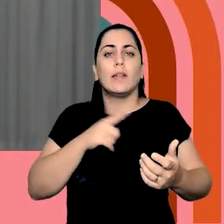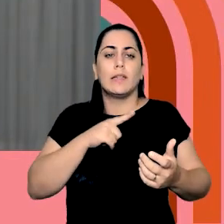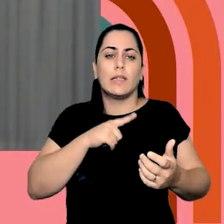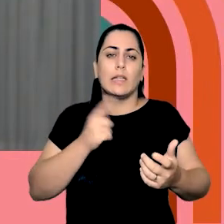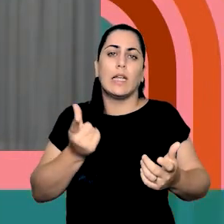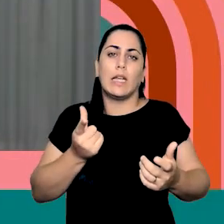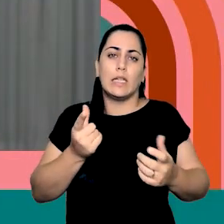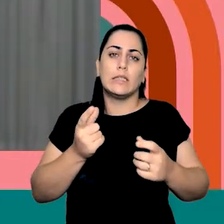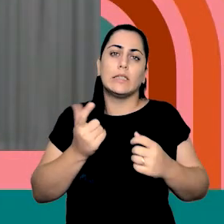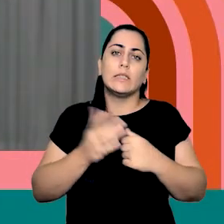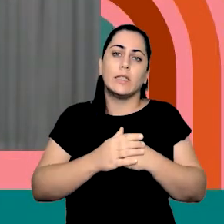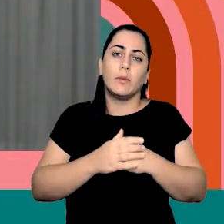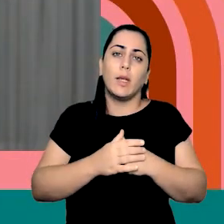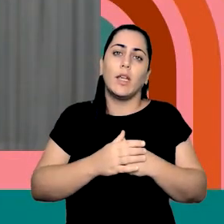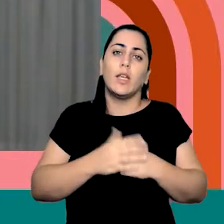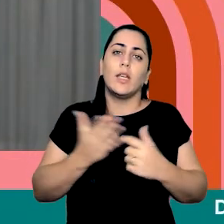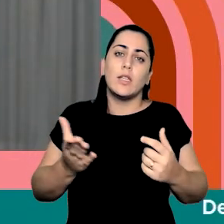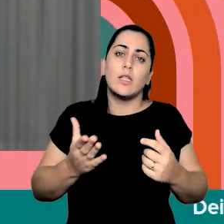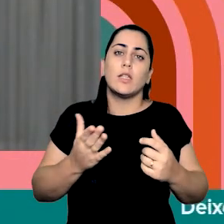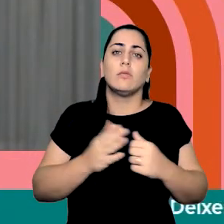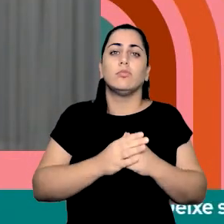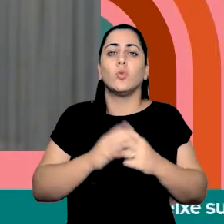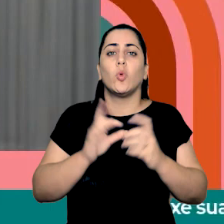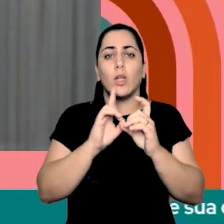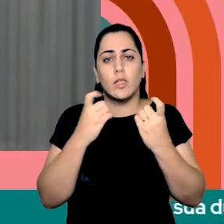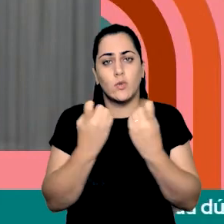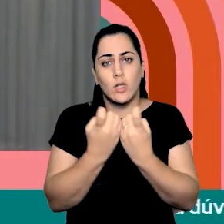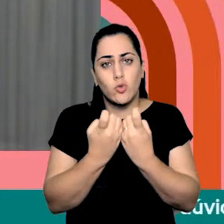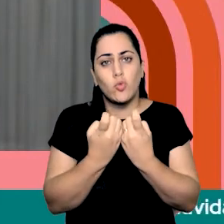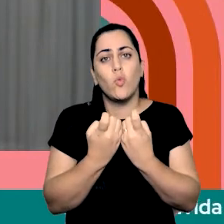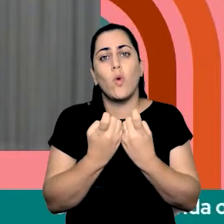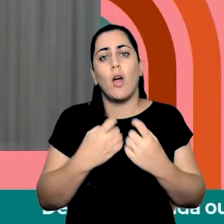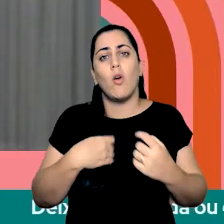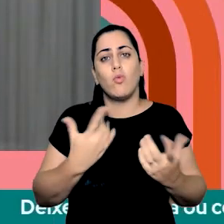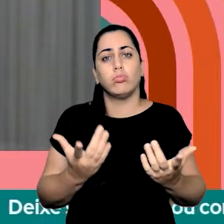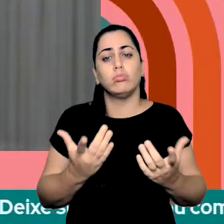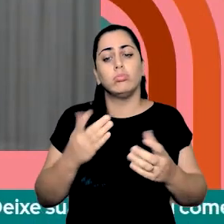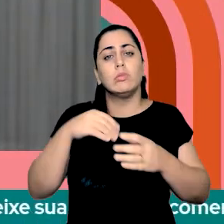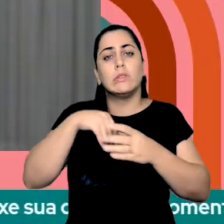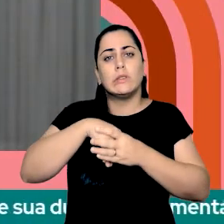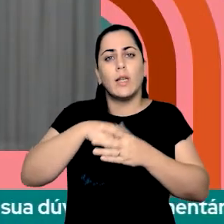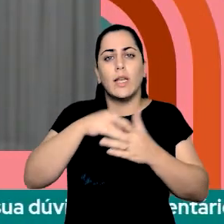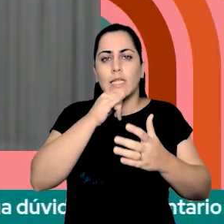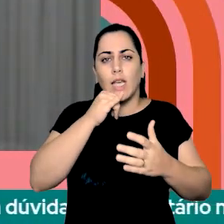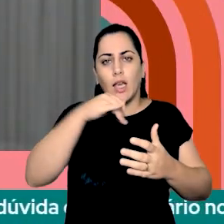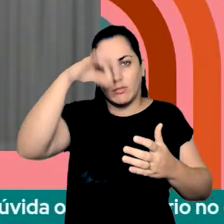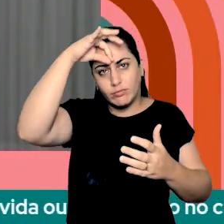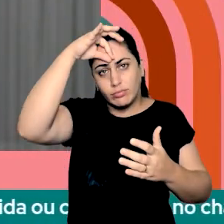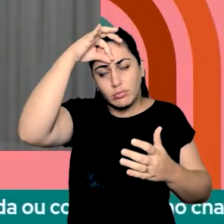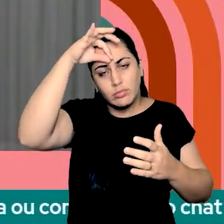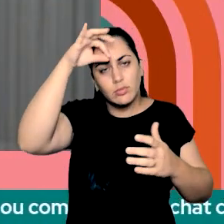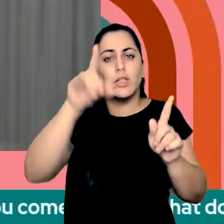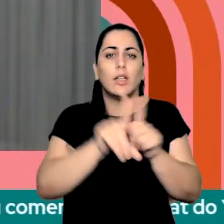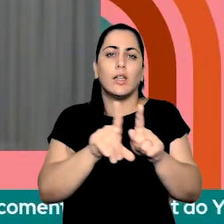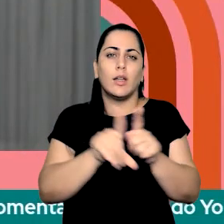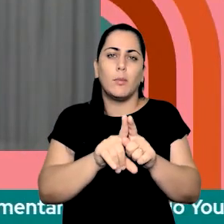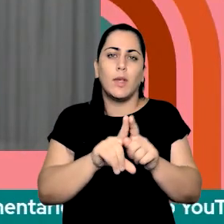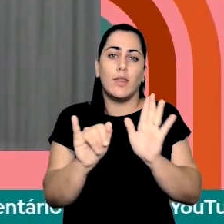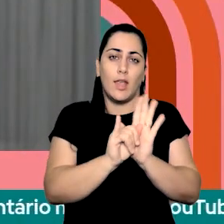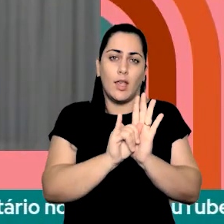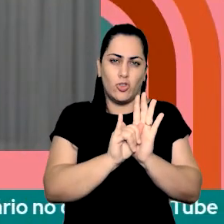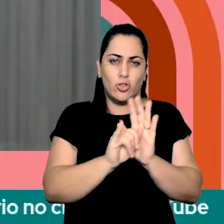sexo, a identidade de gênero e orientação sexual. Eu não estou dizendo com isso que